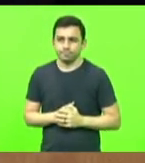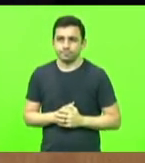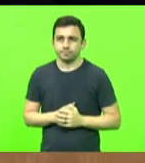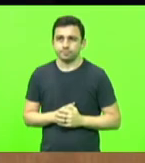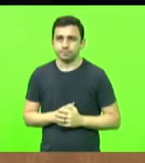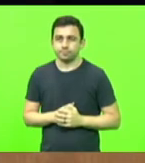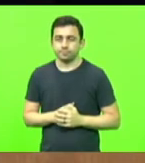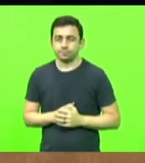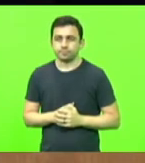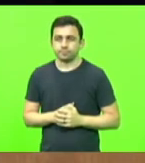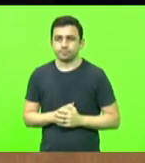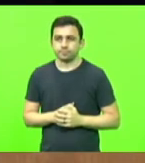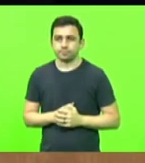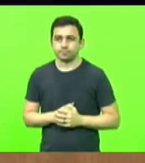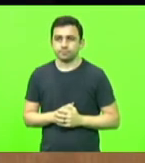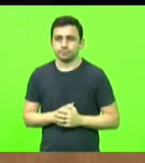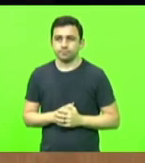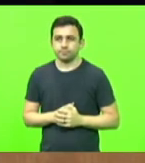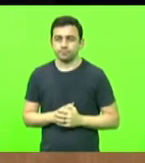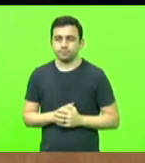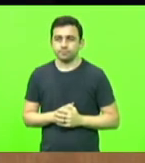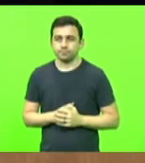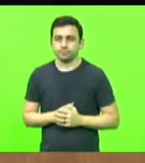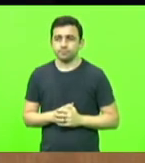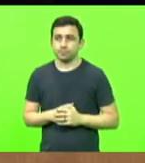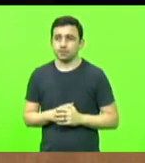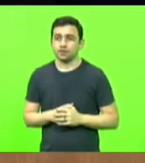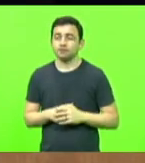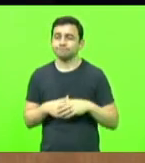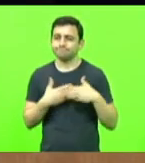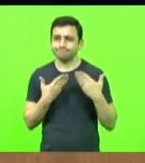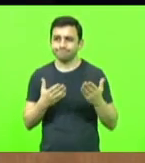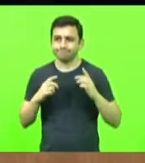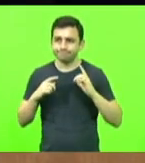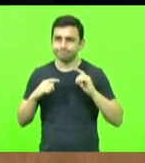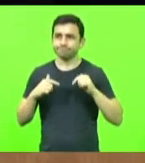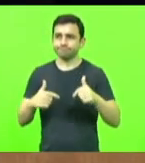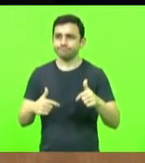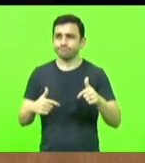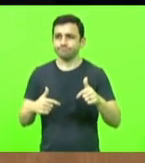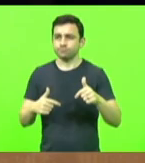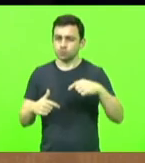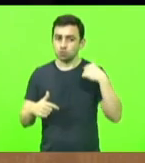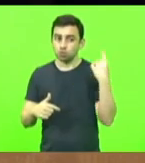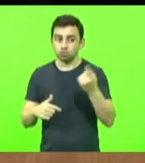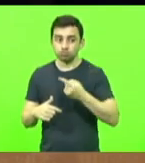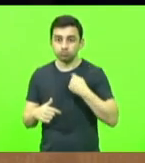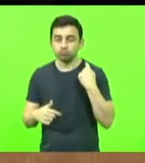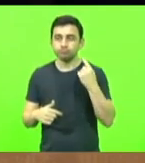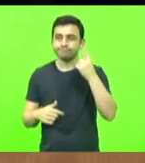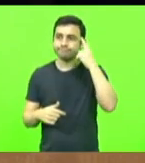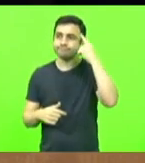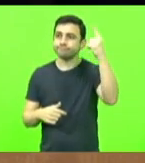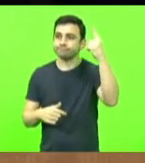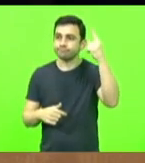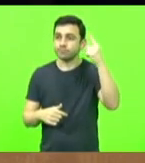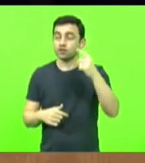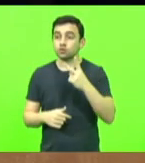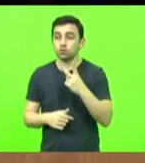E foi este espírito que nos despertou em 2009